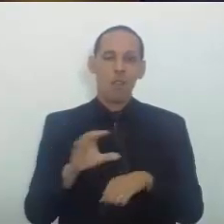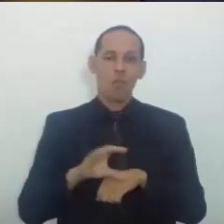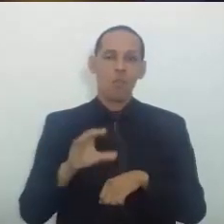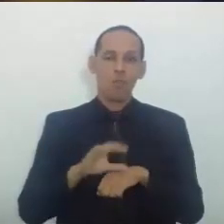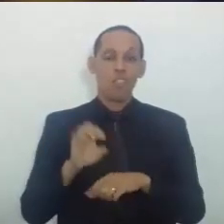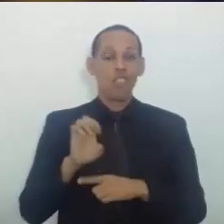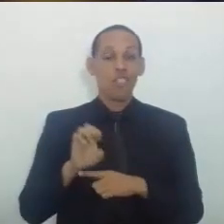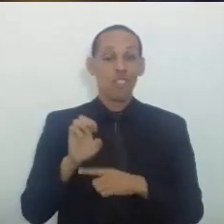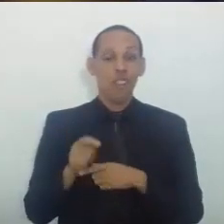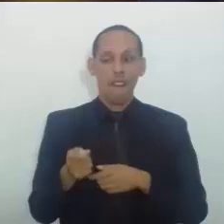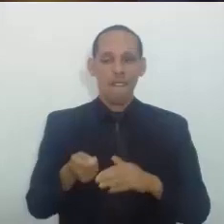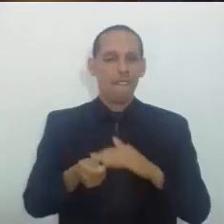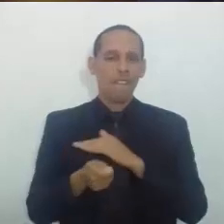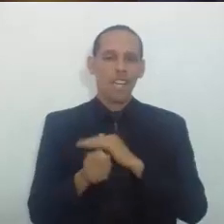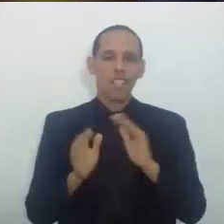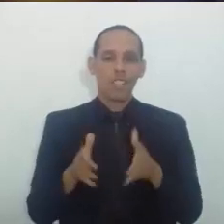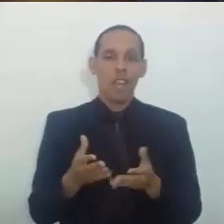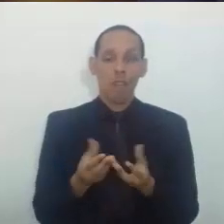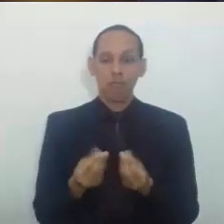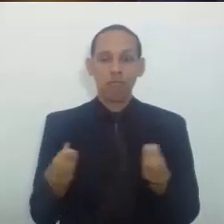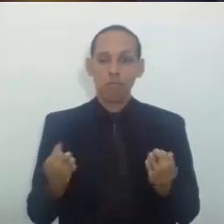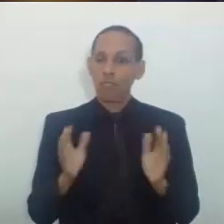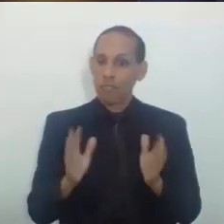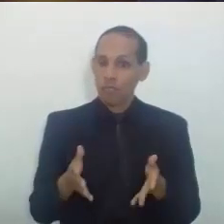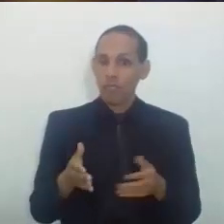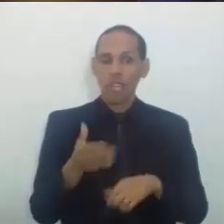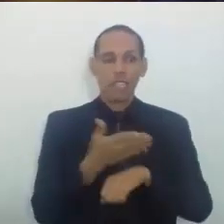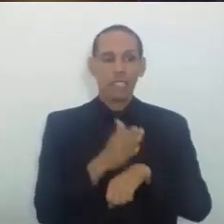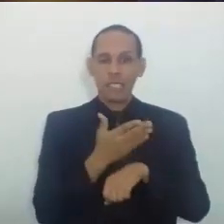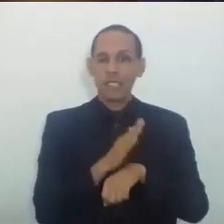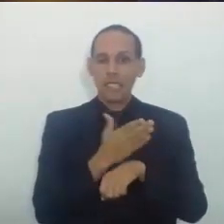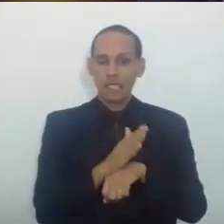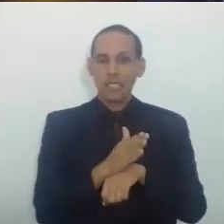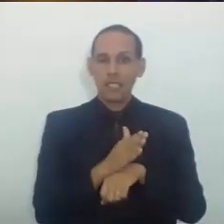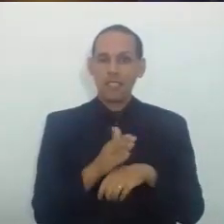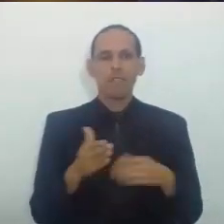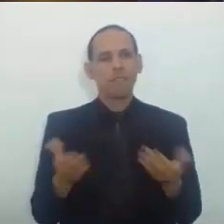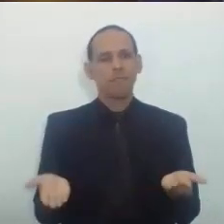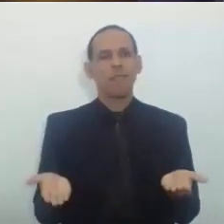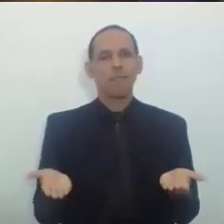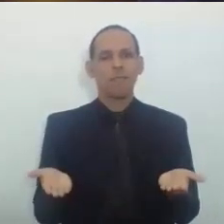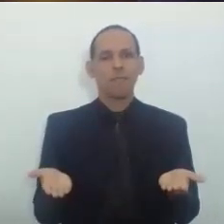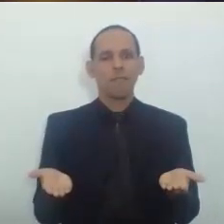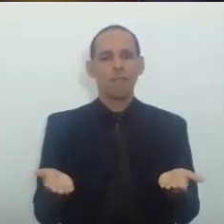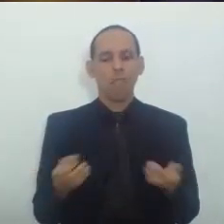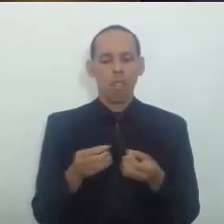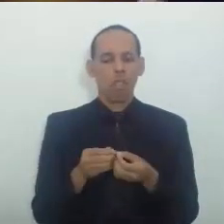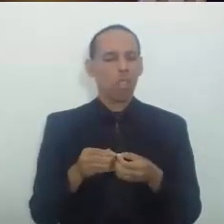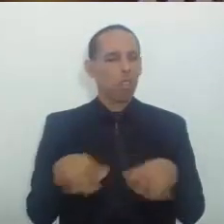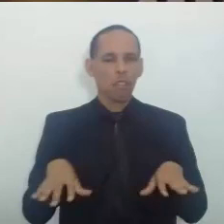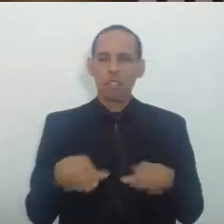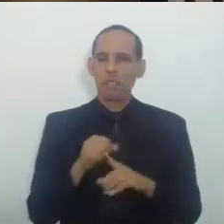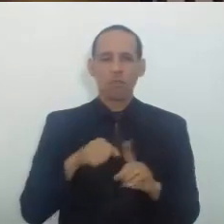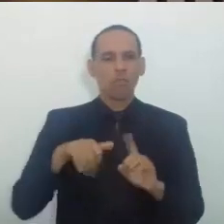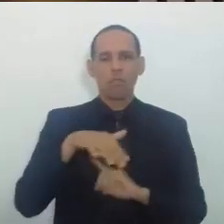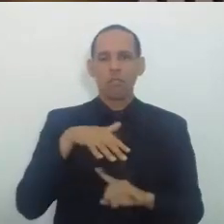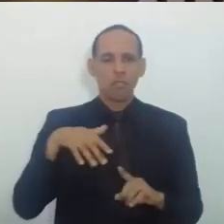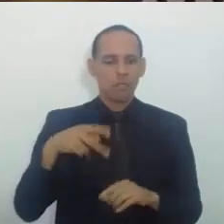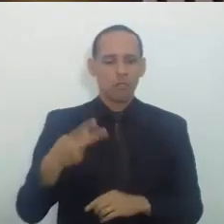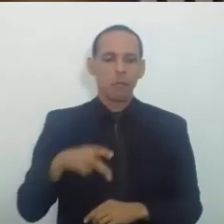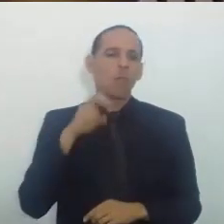neles Vários deles Estão na rua Treinando Eu acho que seria Um prejuízo Para a sociedade Pode igual